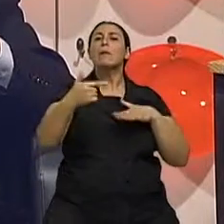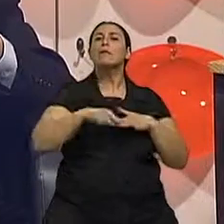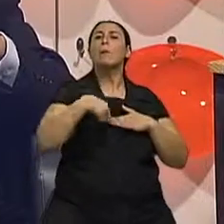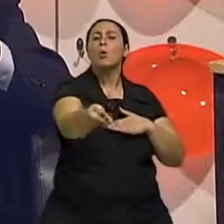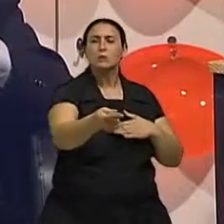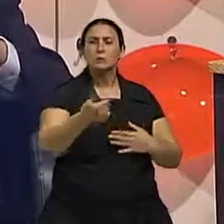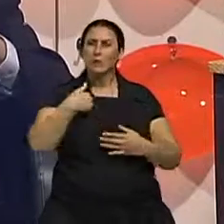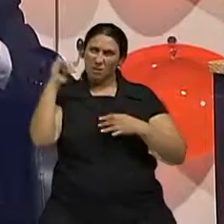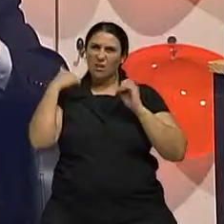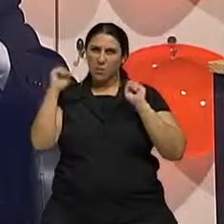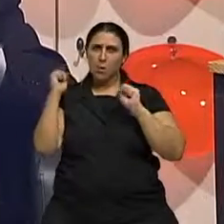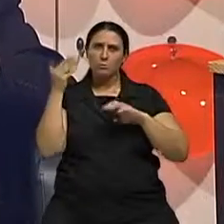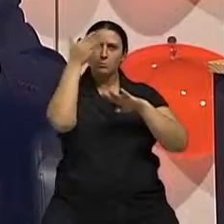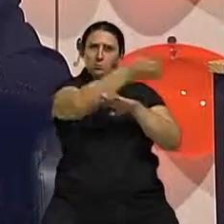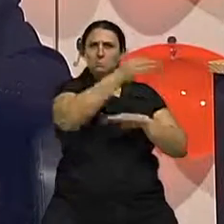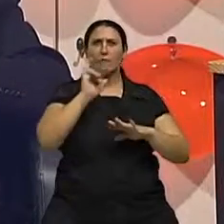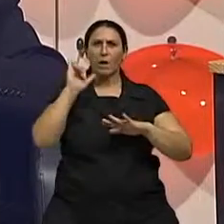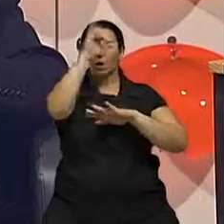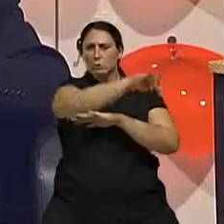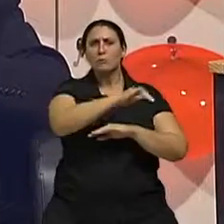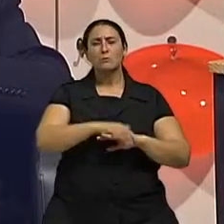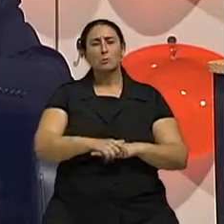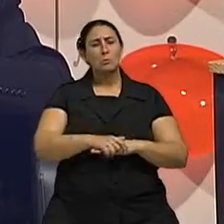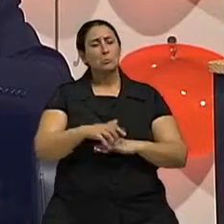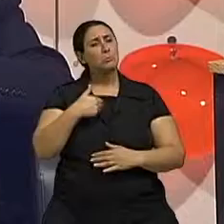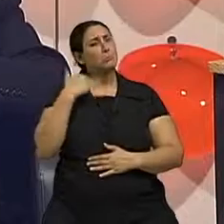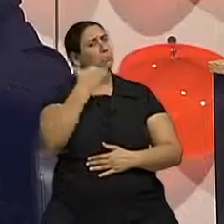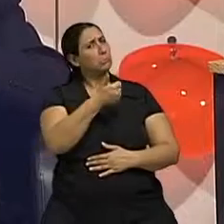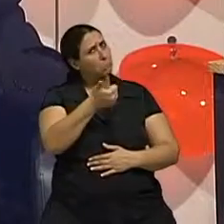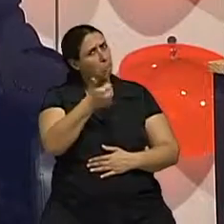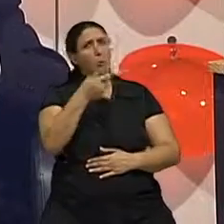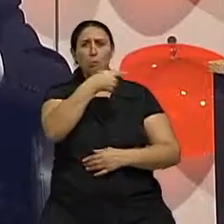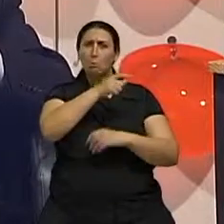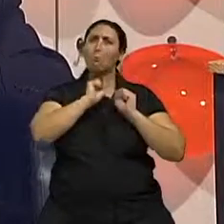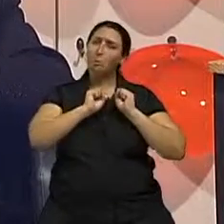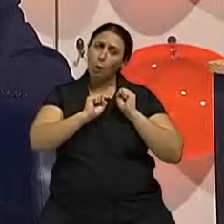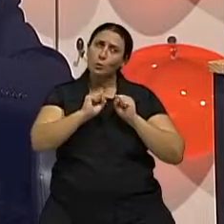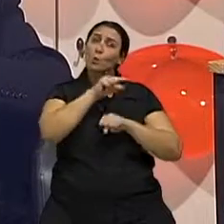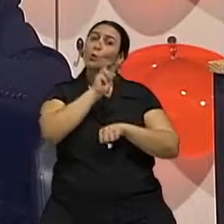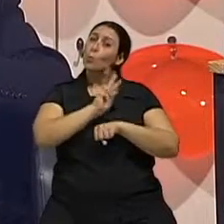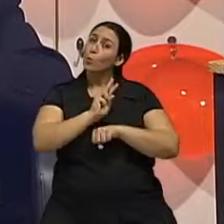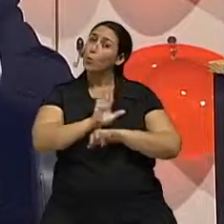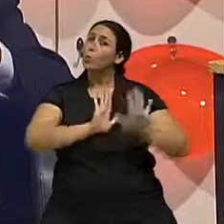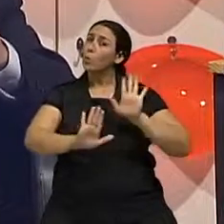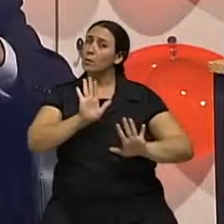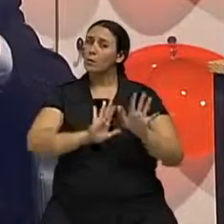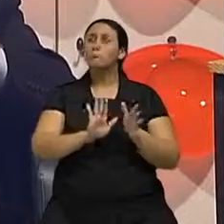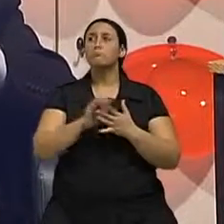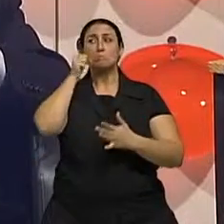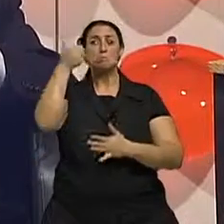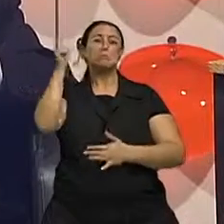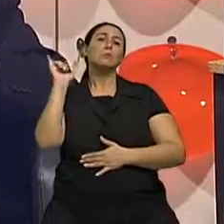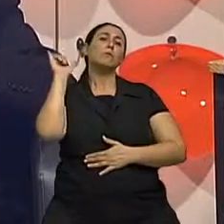Eu posso ir até Buenos Aires? Olha, se tu te cuidar, não fizer excesso, pode. Ela foi,